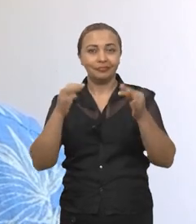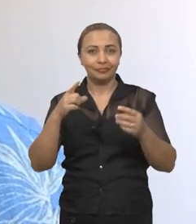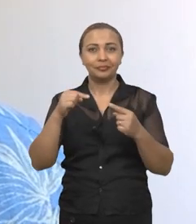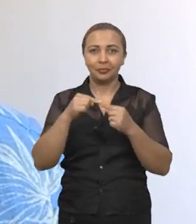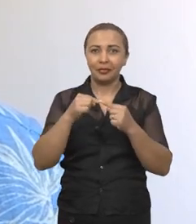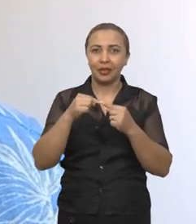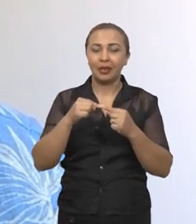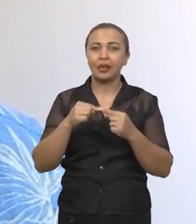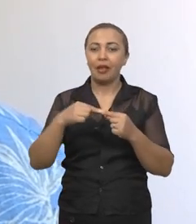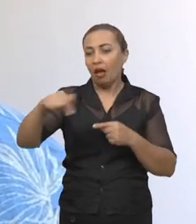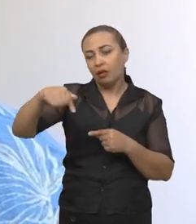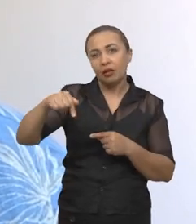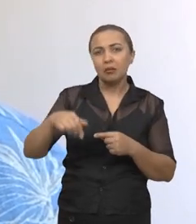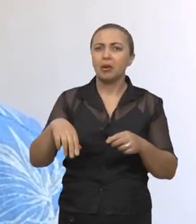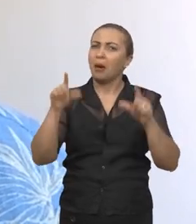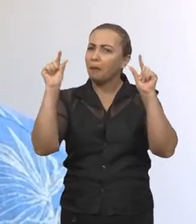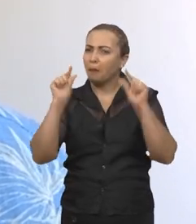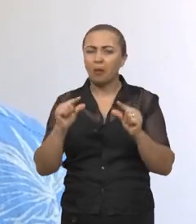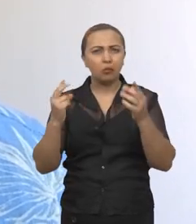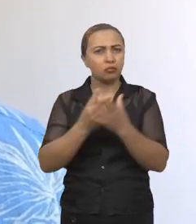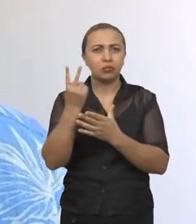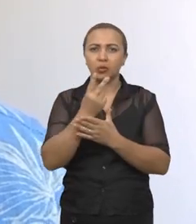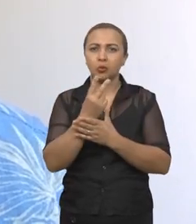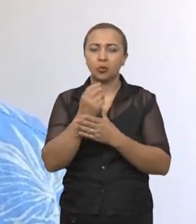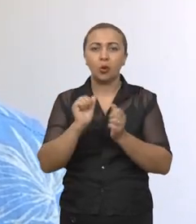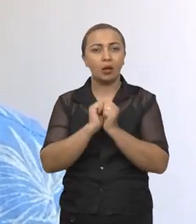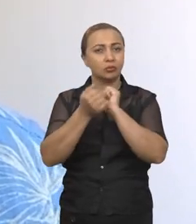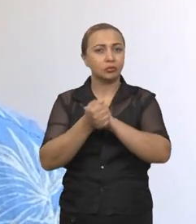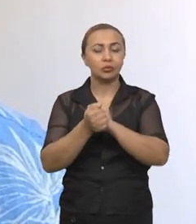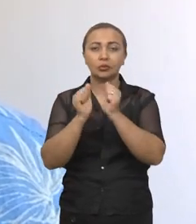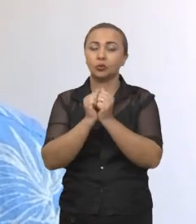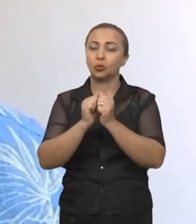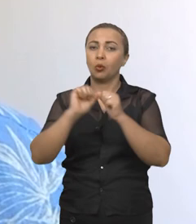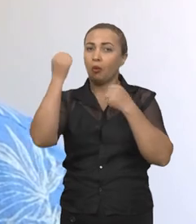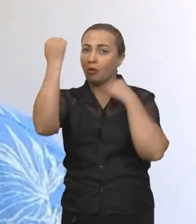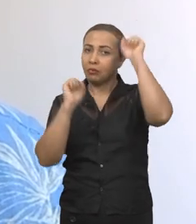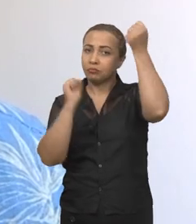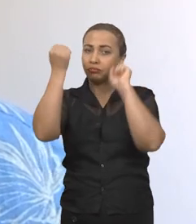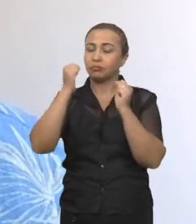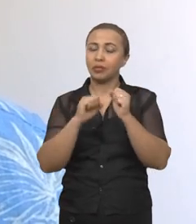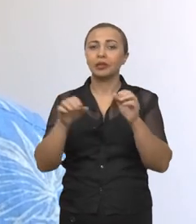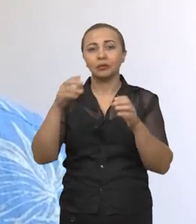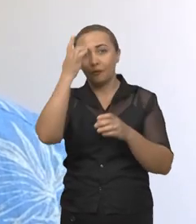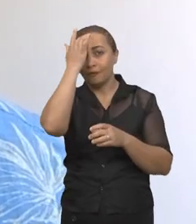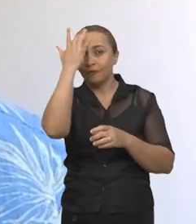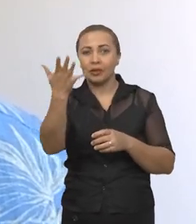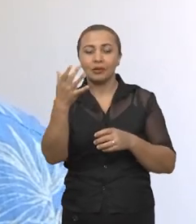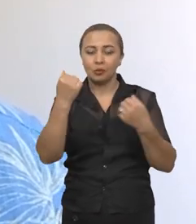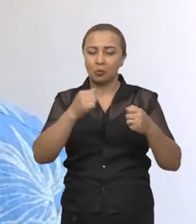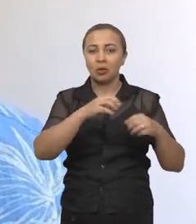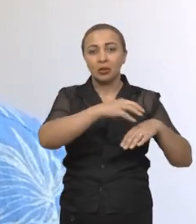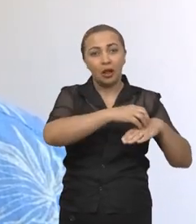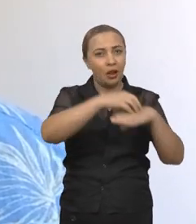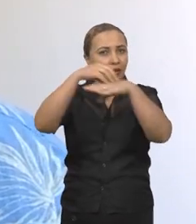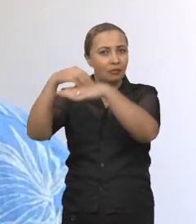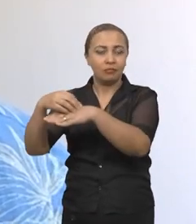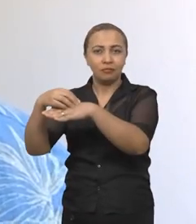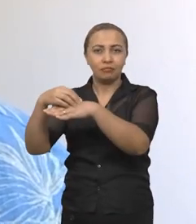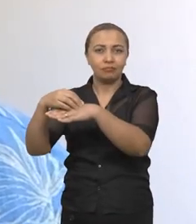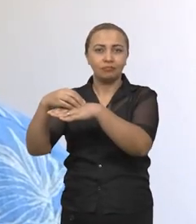técnica eletroquímica também de baixo custo, associada a um equipamento que pode ser facilmente portabilizado. Então, pode ser levado a